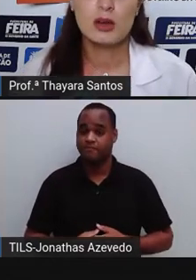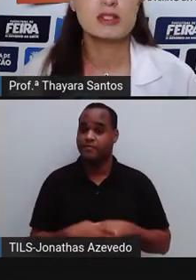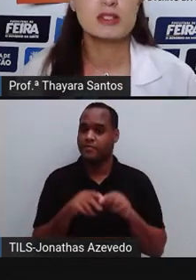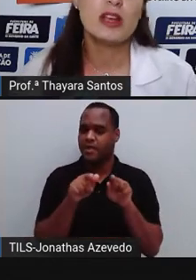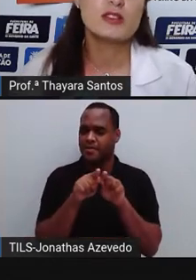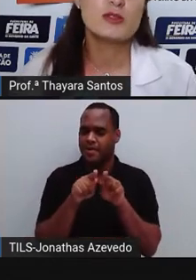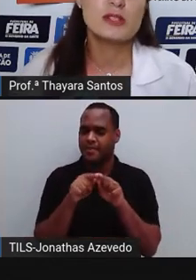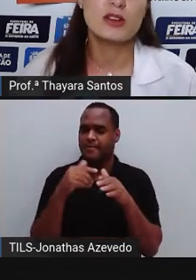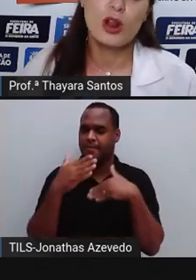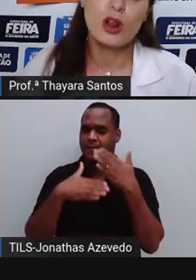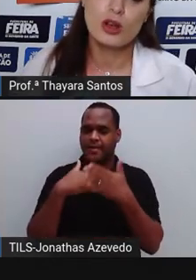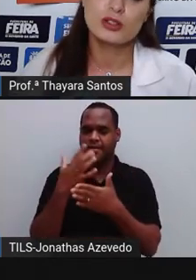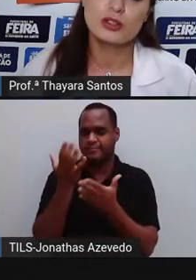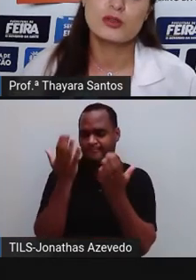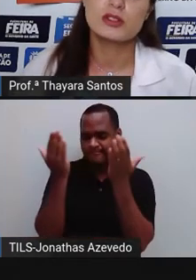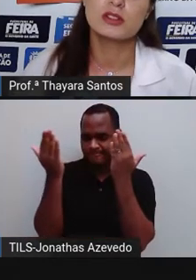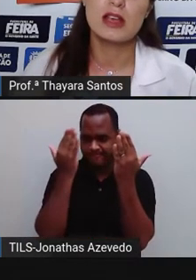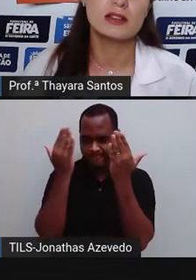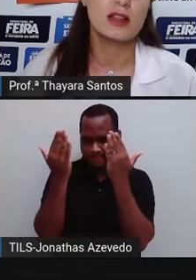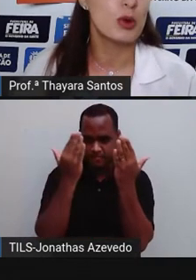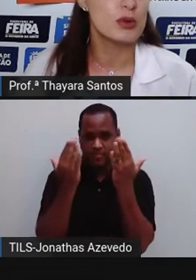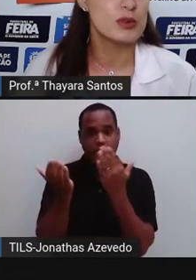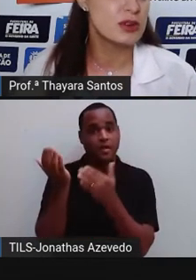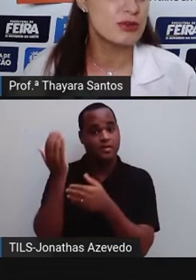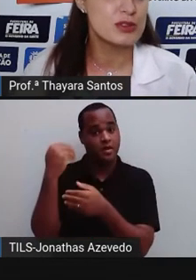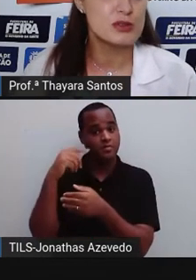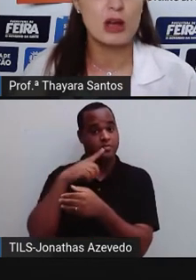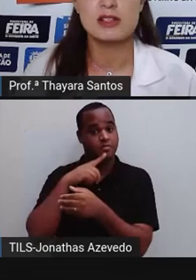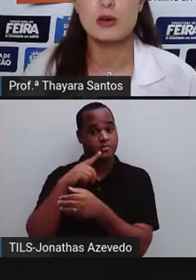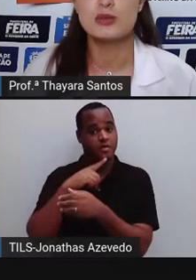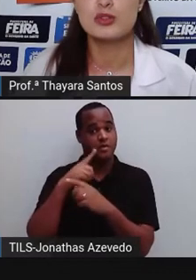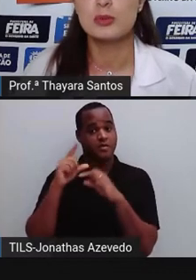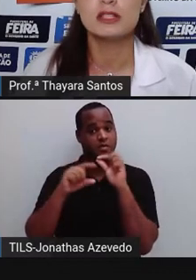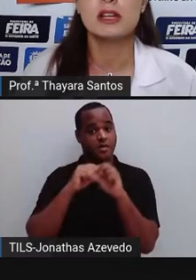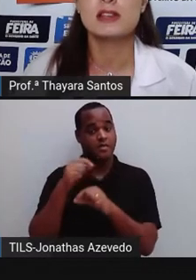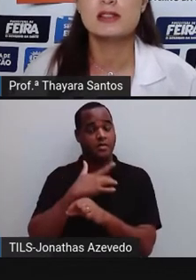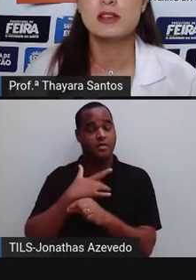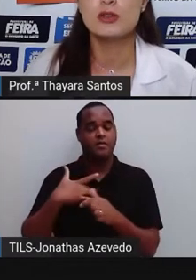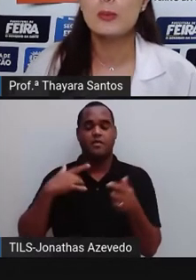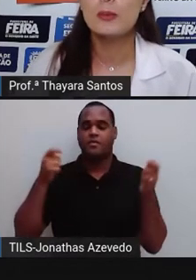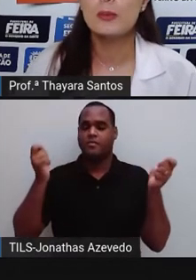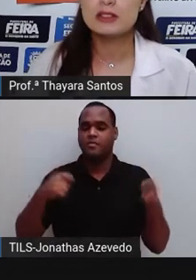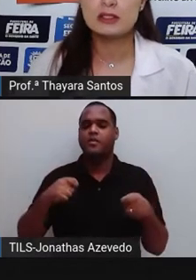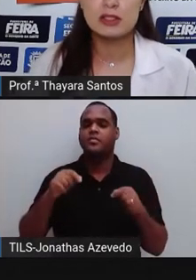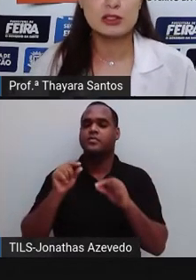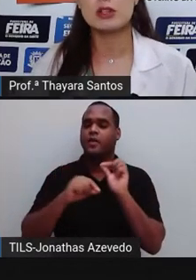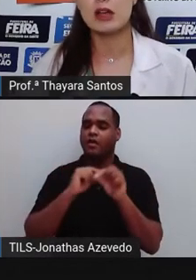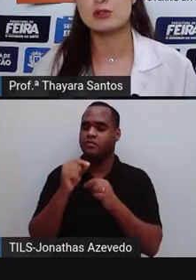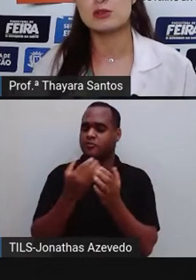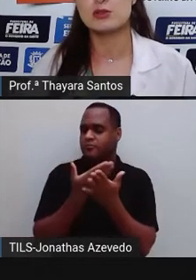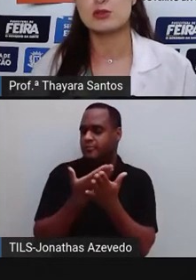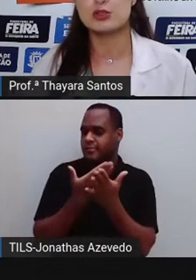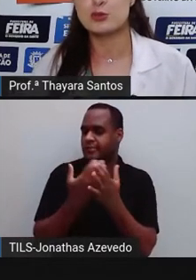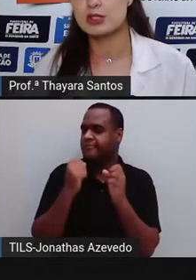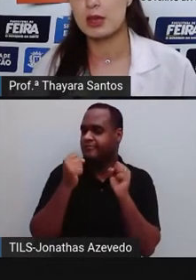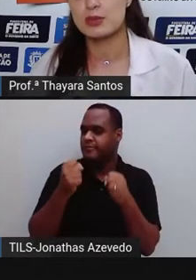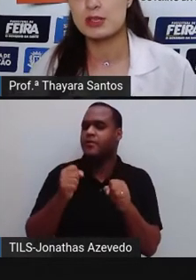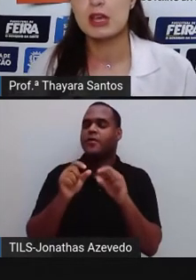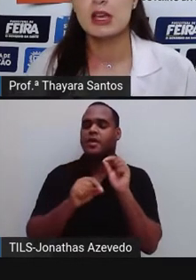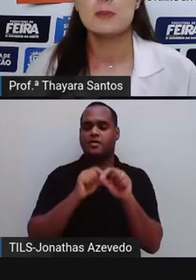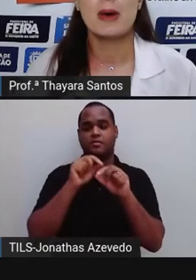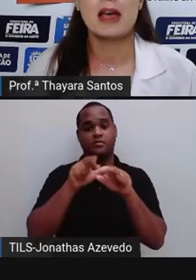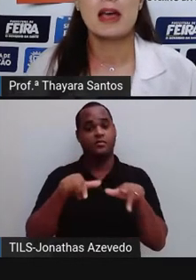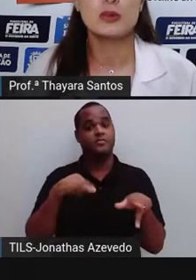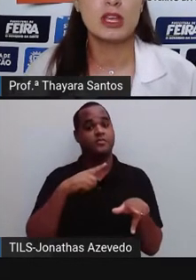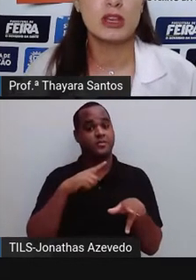E os efeitos psicológicos da poluição visual na saúde humana, eles têm sido bastante estudados nos últimos tempos.